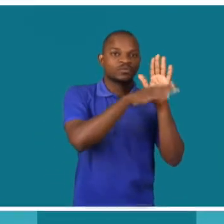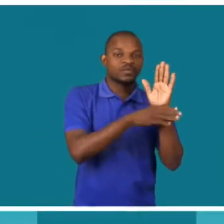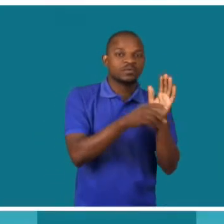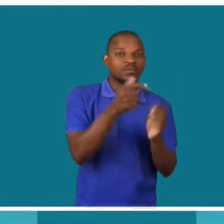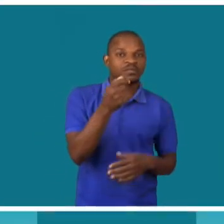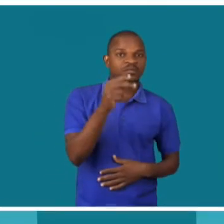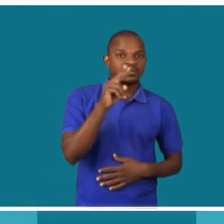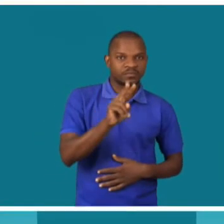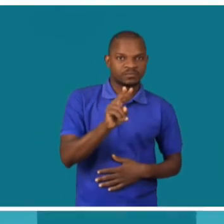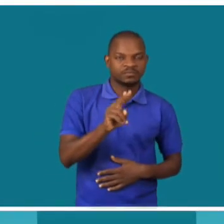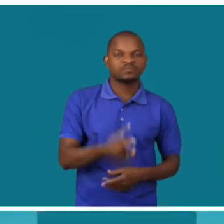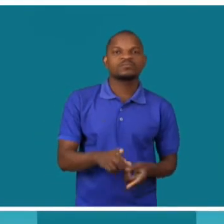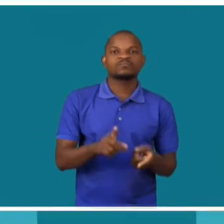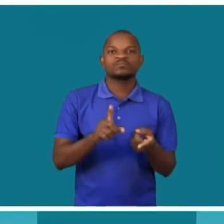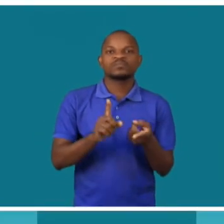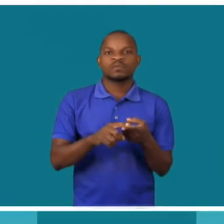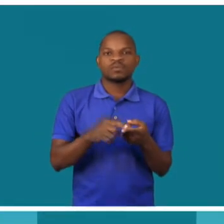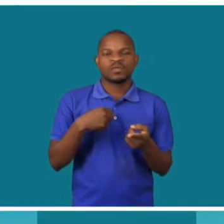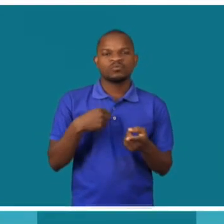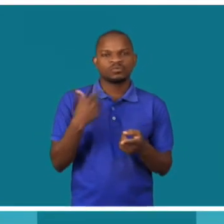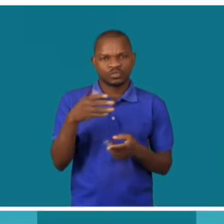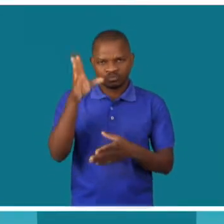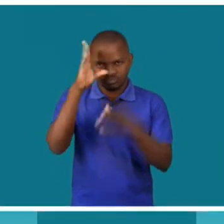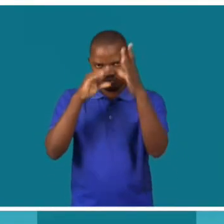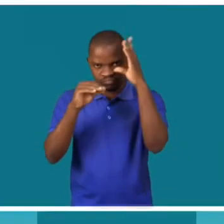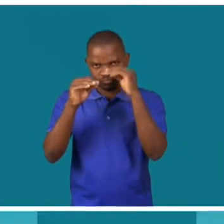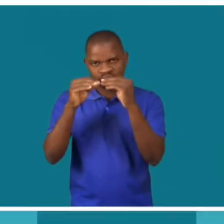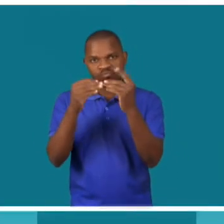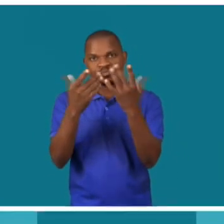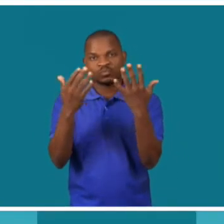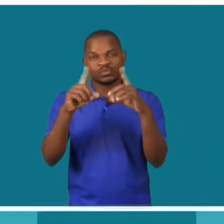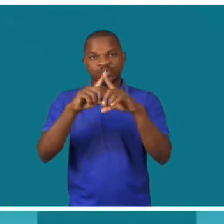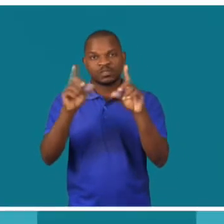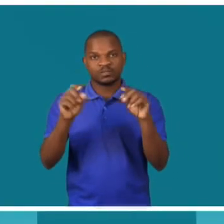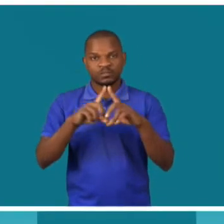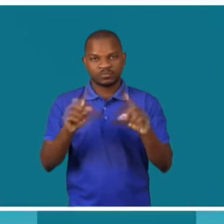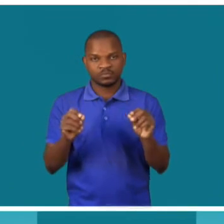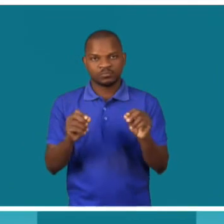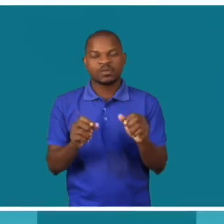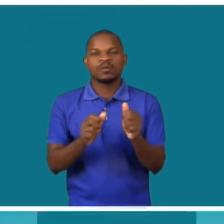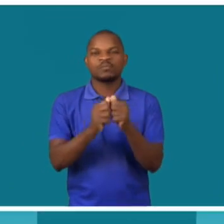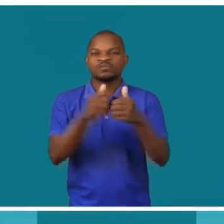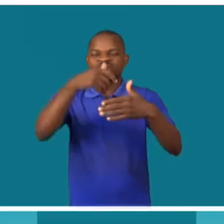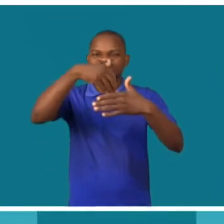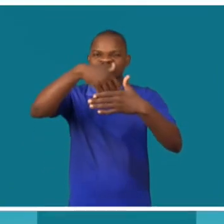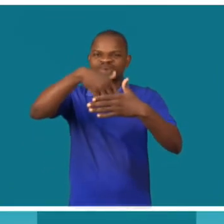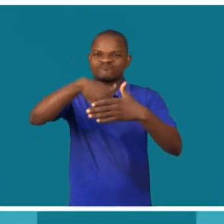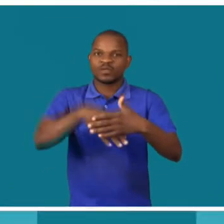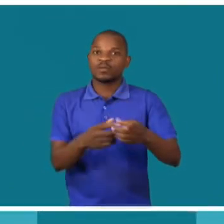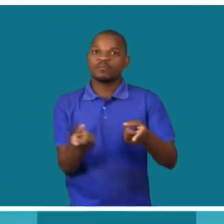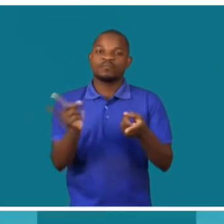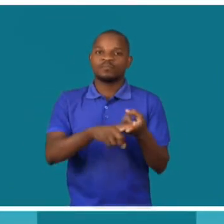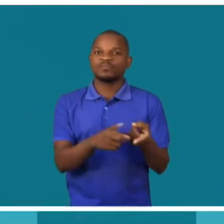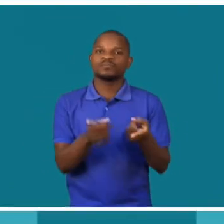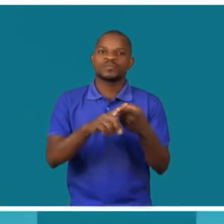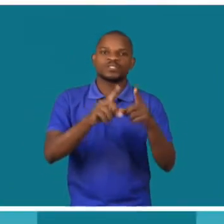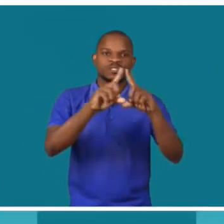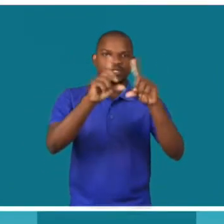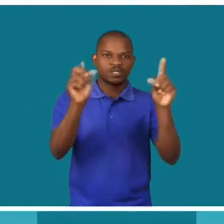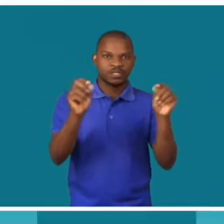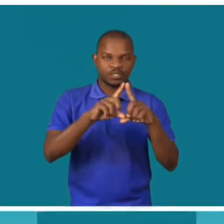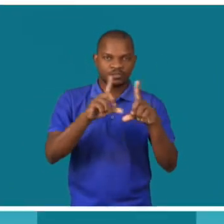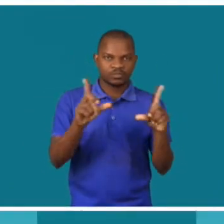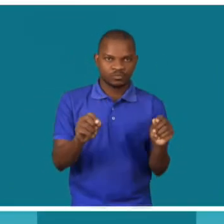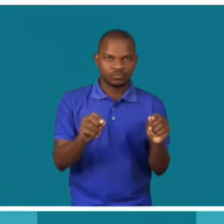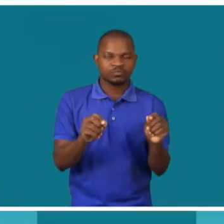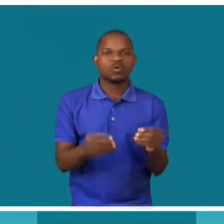de televisão. Mais um incremento para mim é, se calhar, para aprofundar mais as